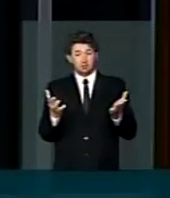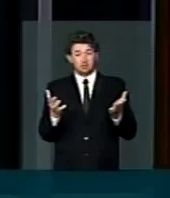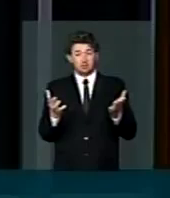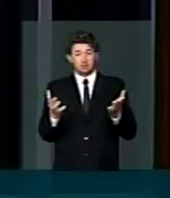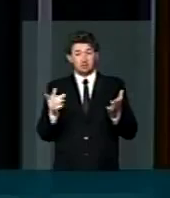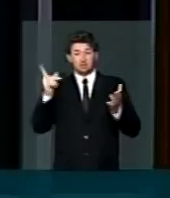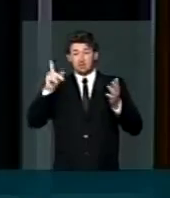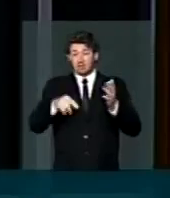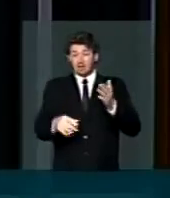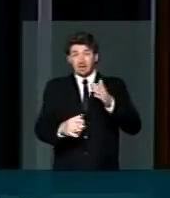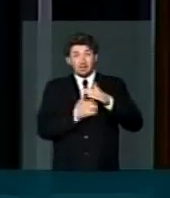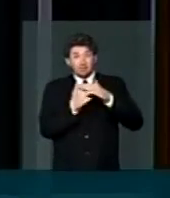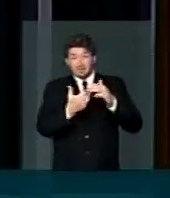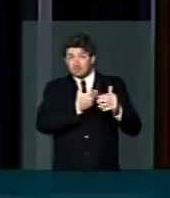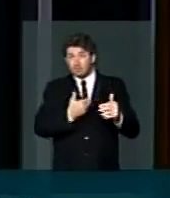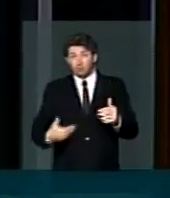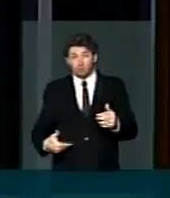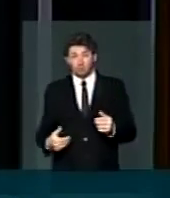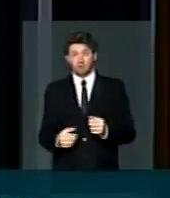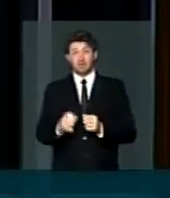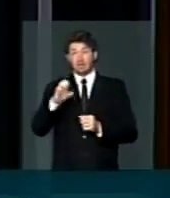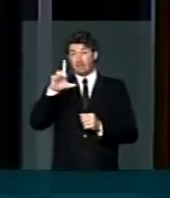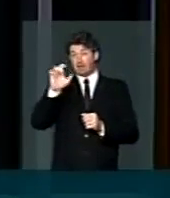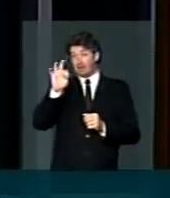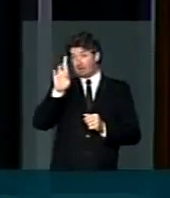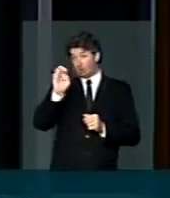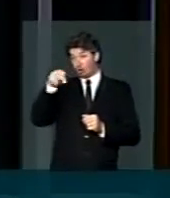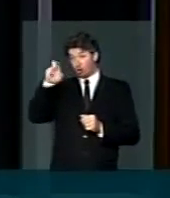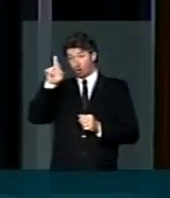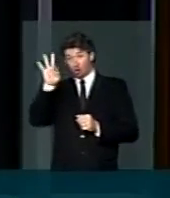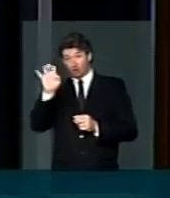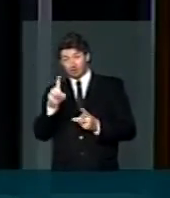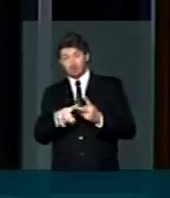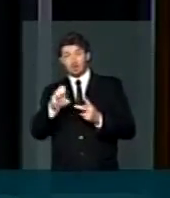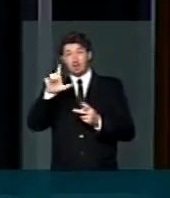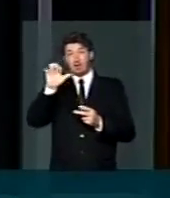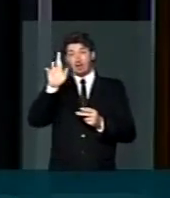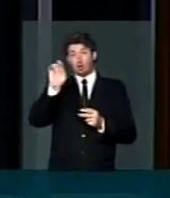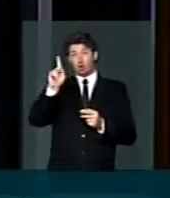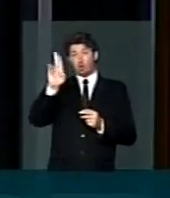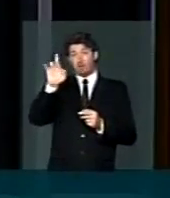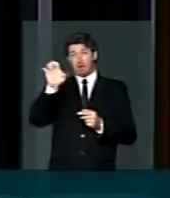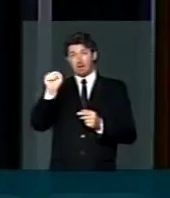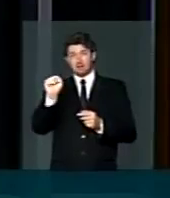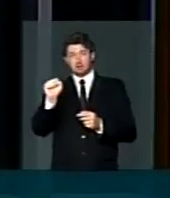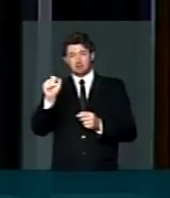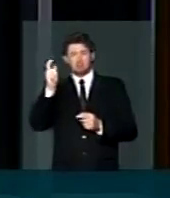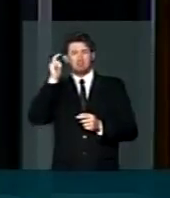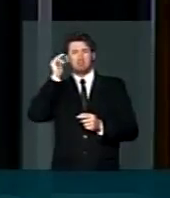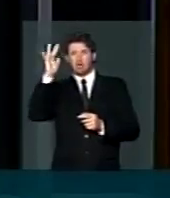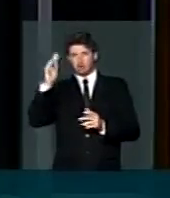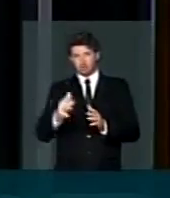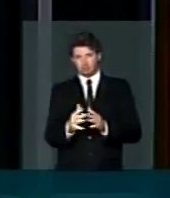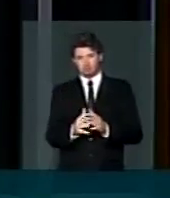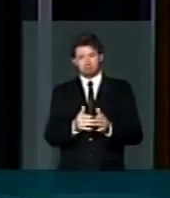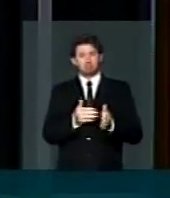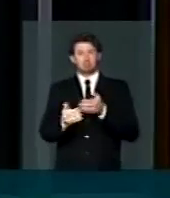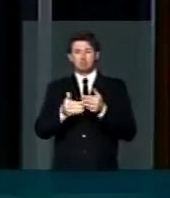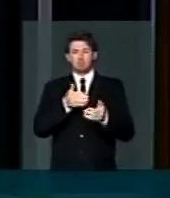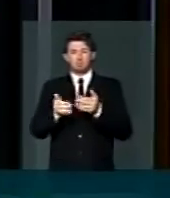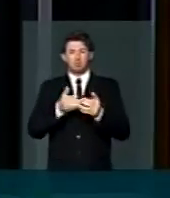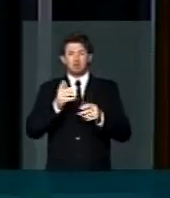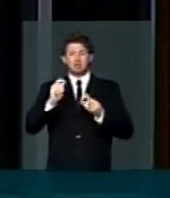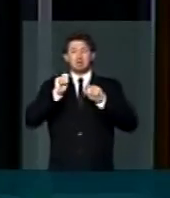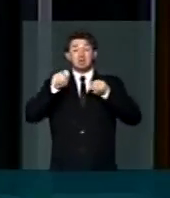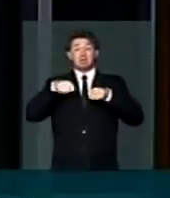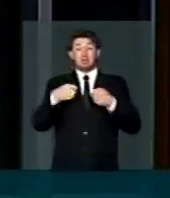Investatais, a Eletronorte, a Eletrobras. Imaginemos nós, independentemente